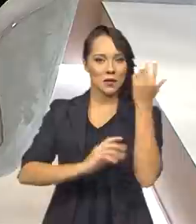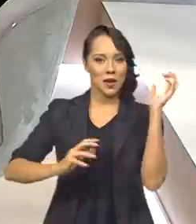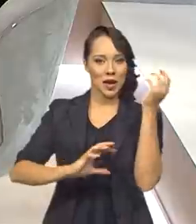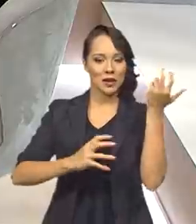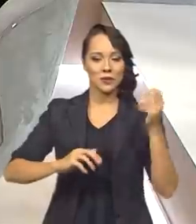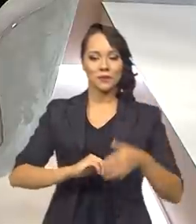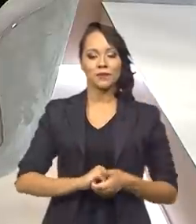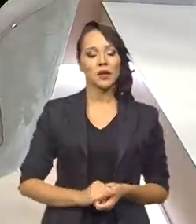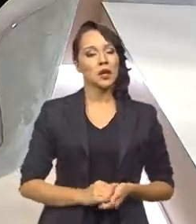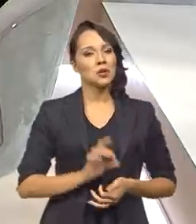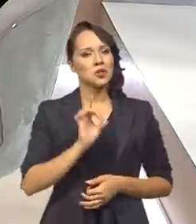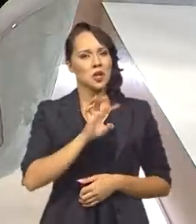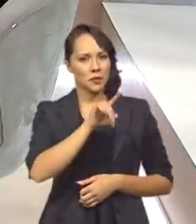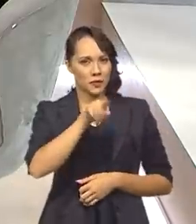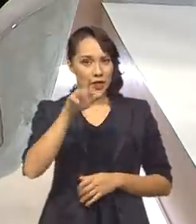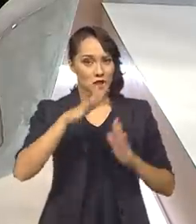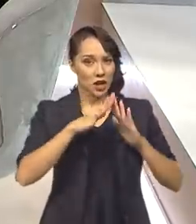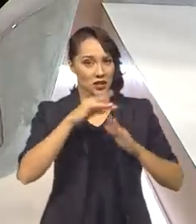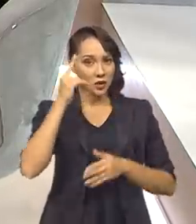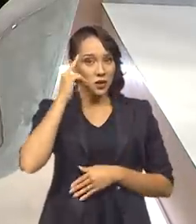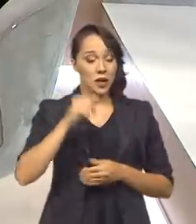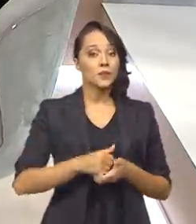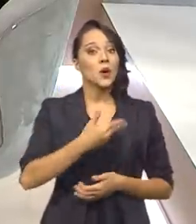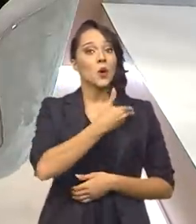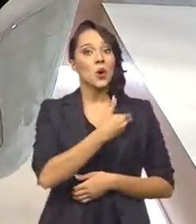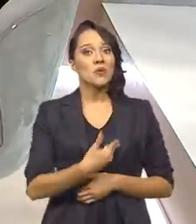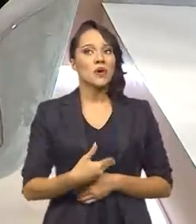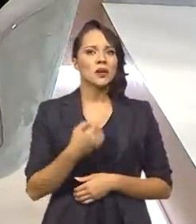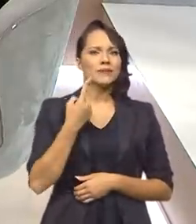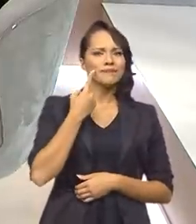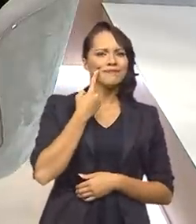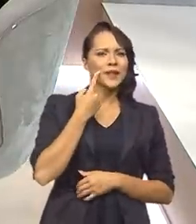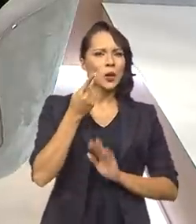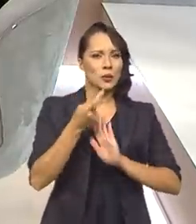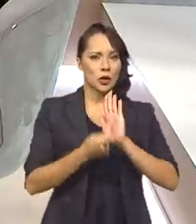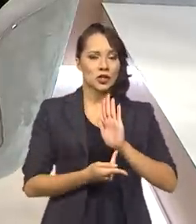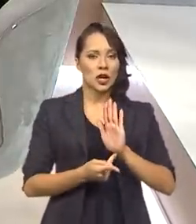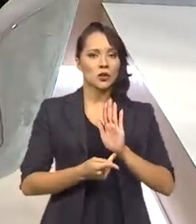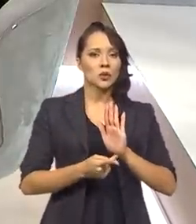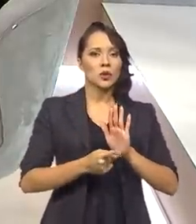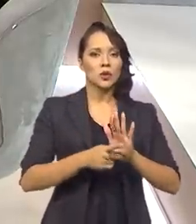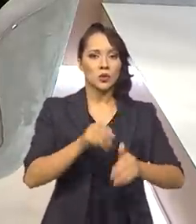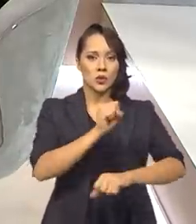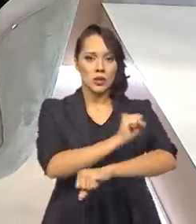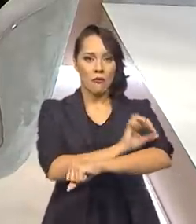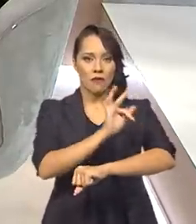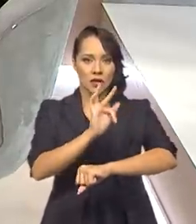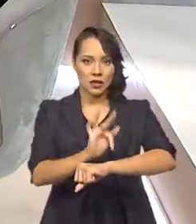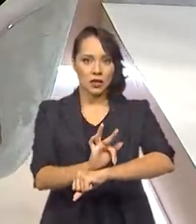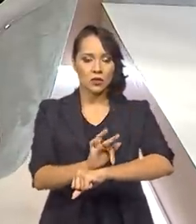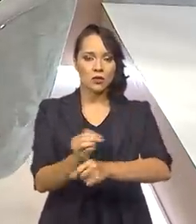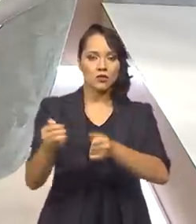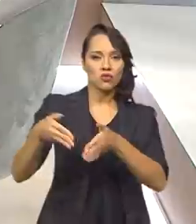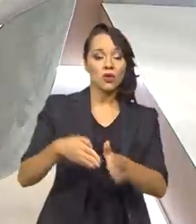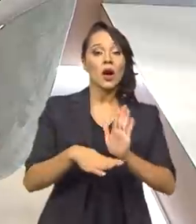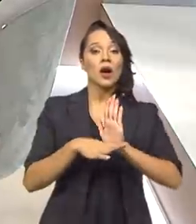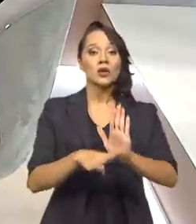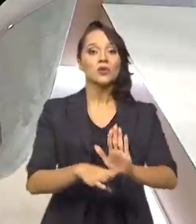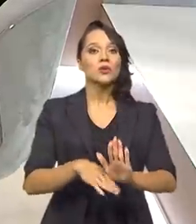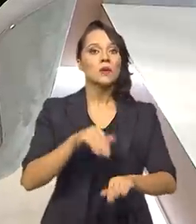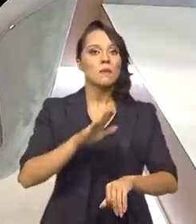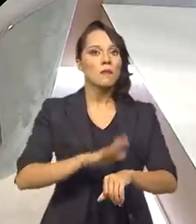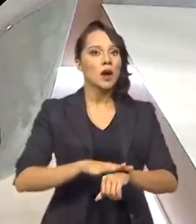Só para você de casa ter uma ideia, o governo prevê que o projeto de integração do Rio São Francisco beneficie